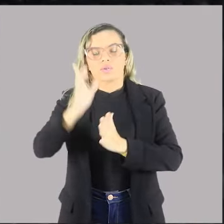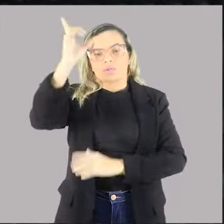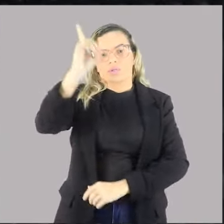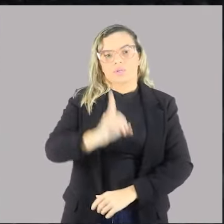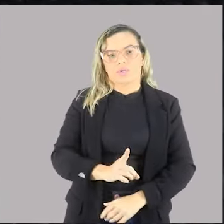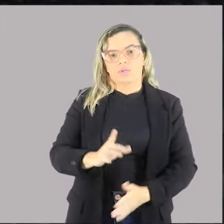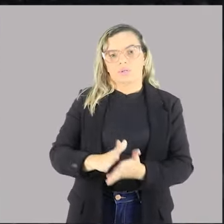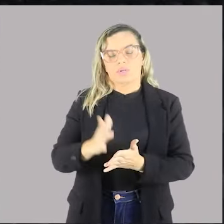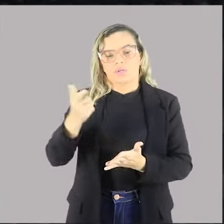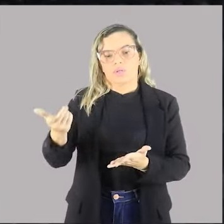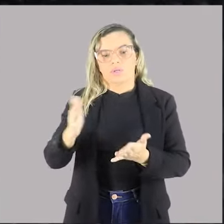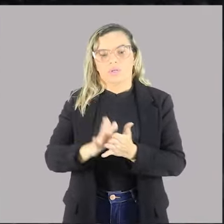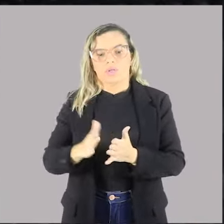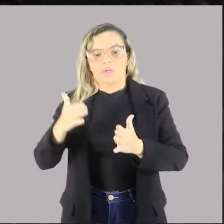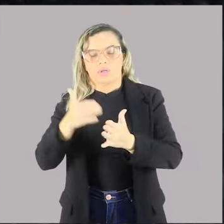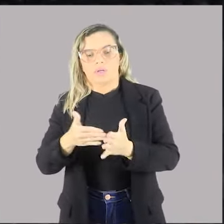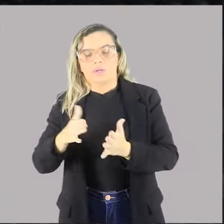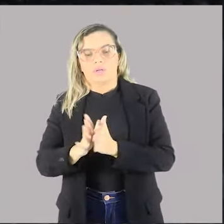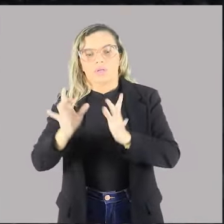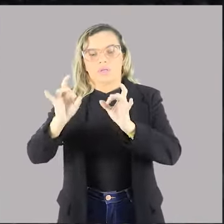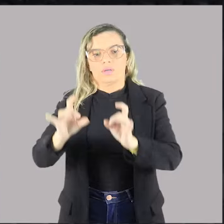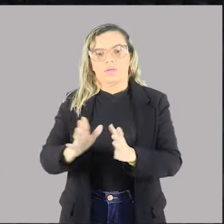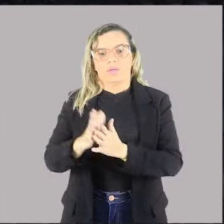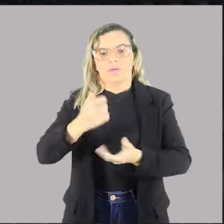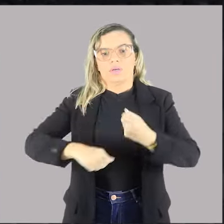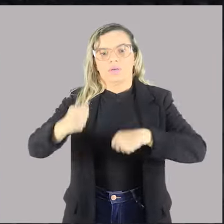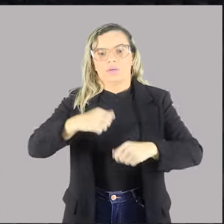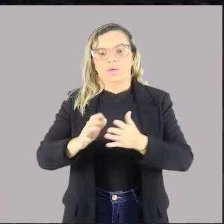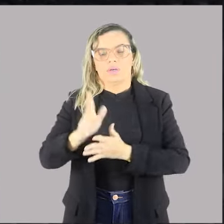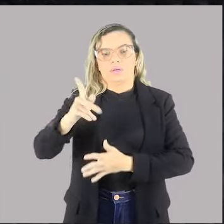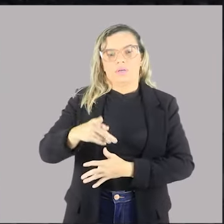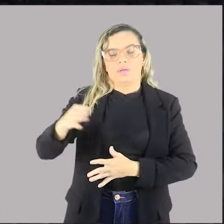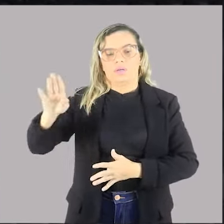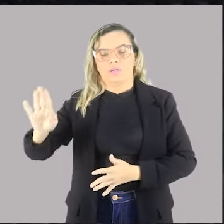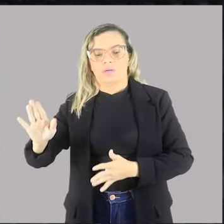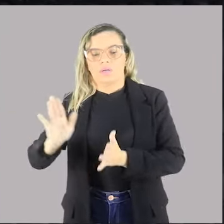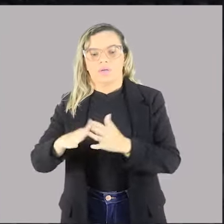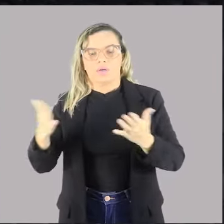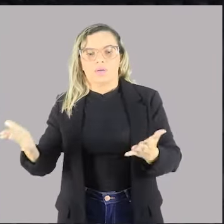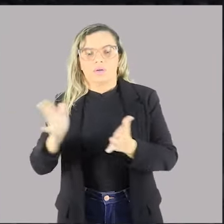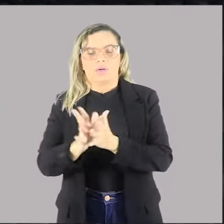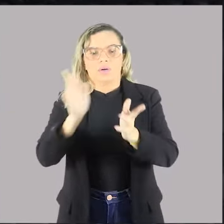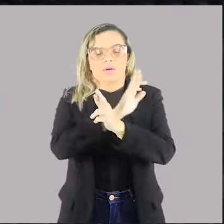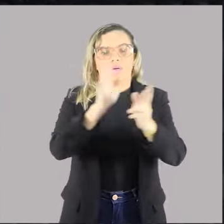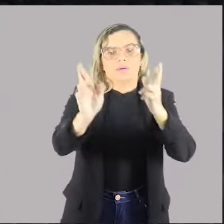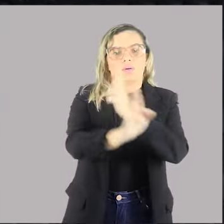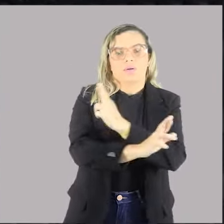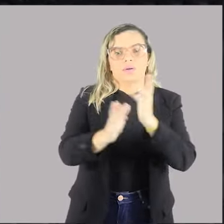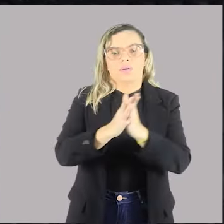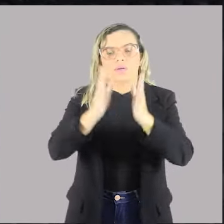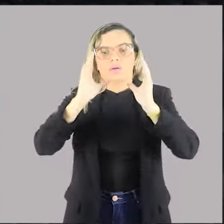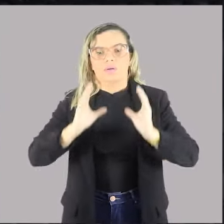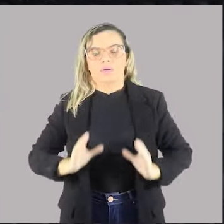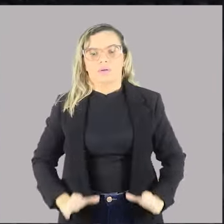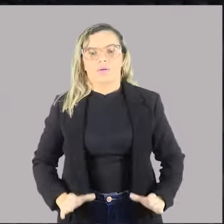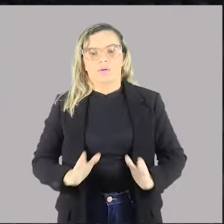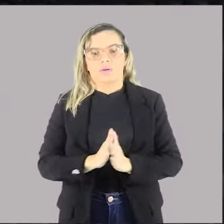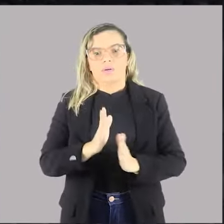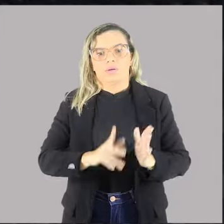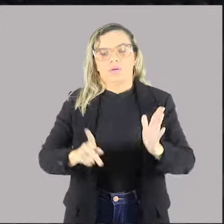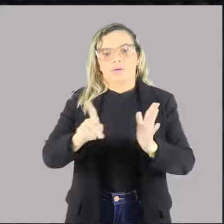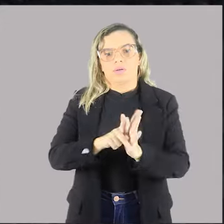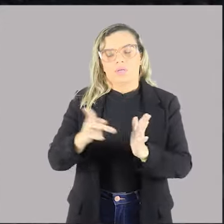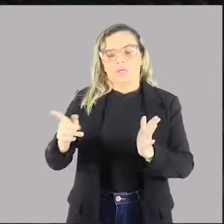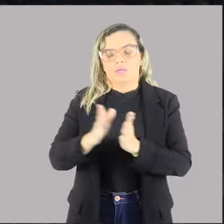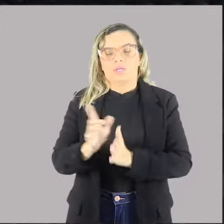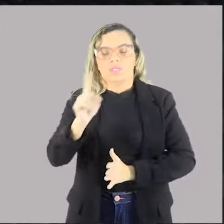e não criados pela administração pública voltado à conduta do particular e não do